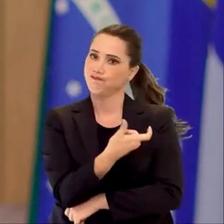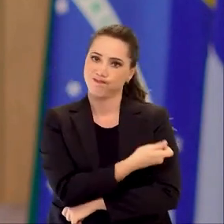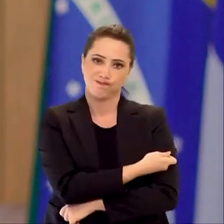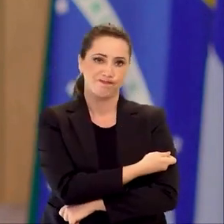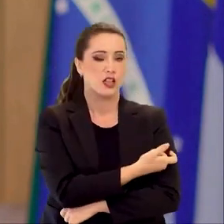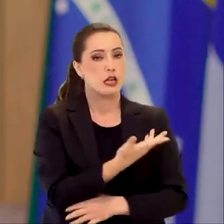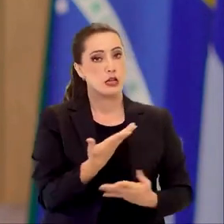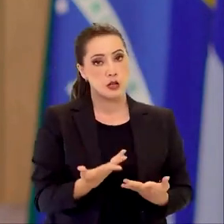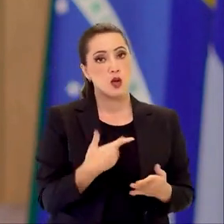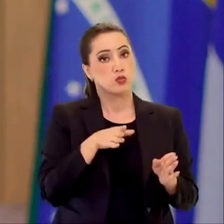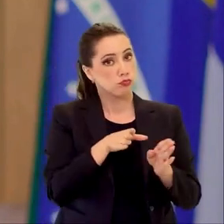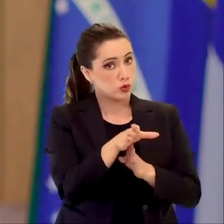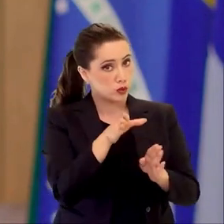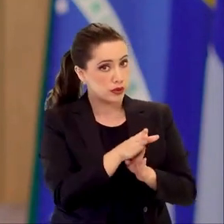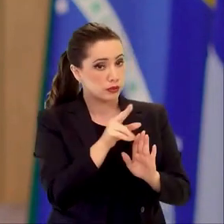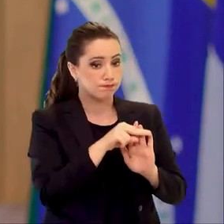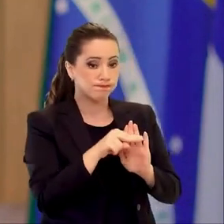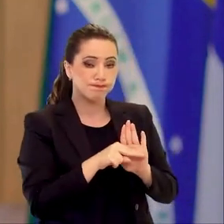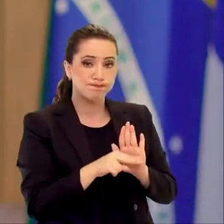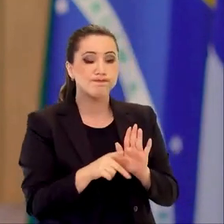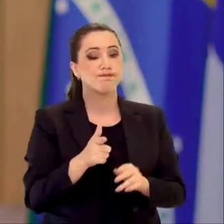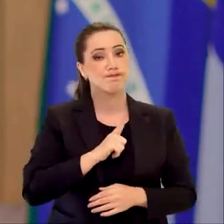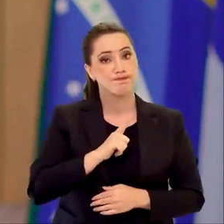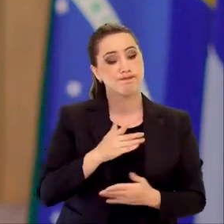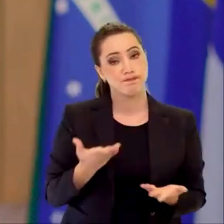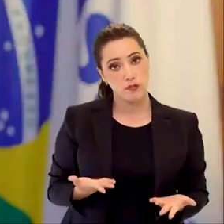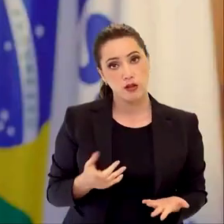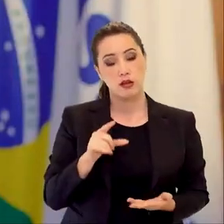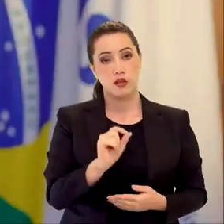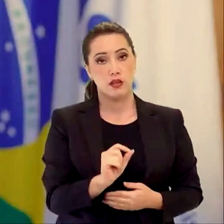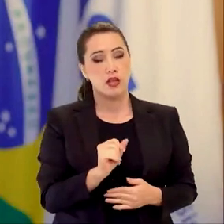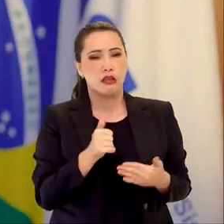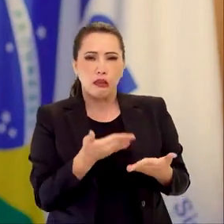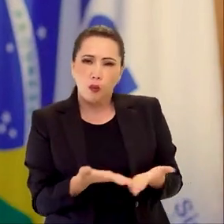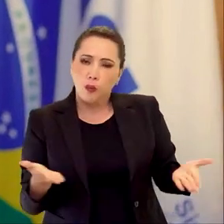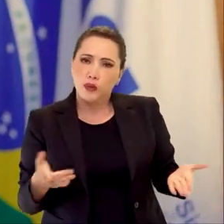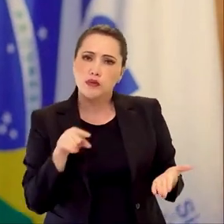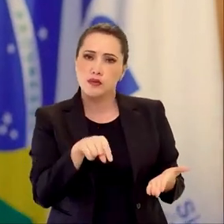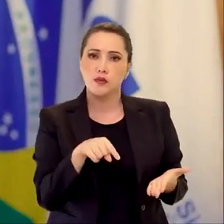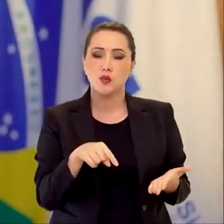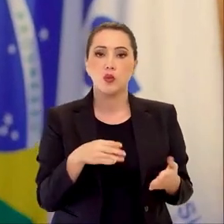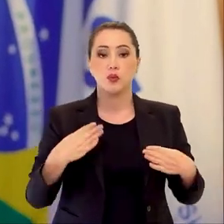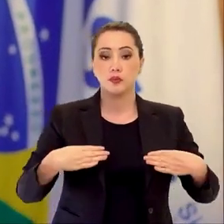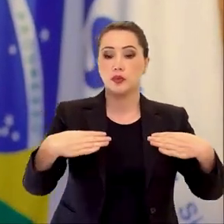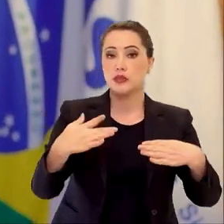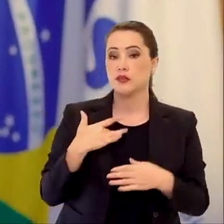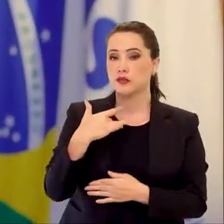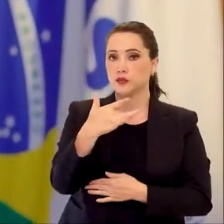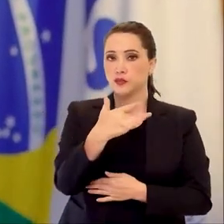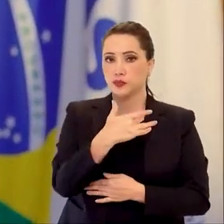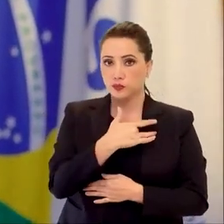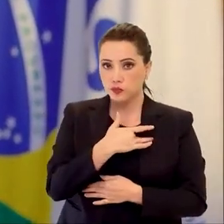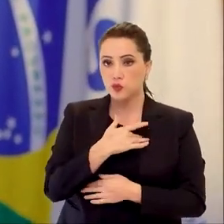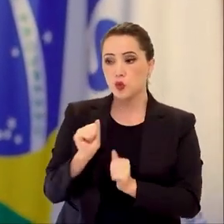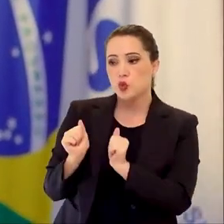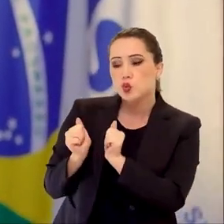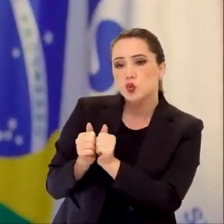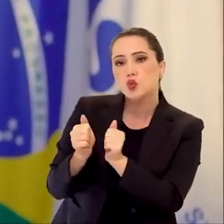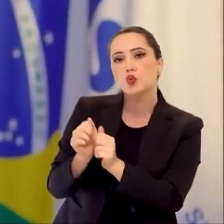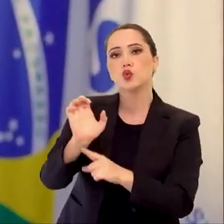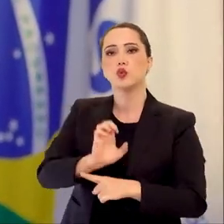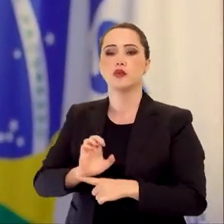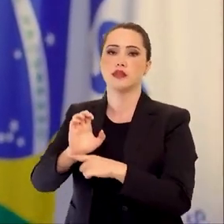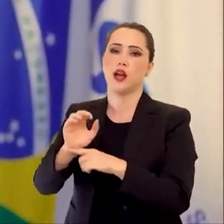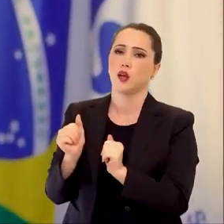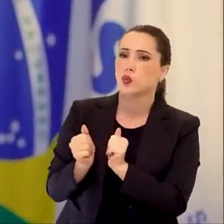não tomaram as doses de vacina recomendadas. Por esta razão, o Ministério da Saúde, ao lado